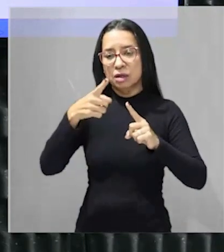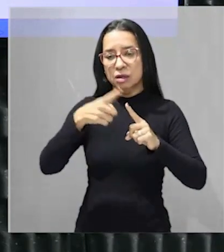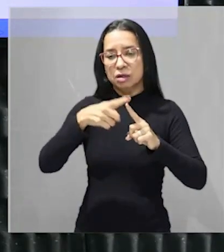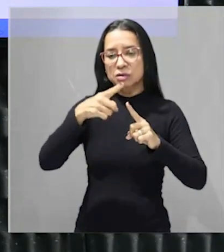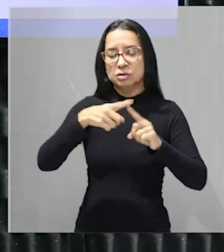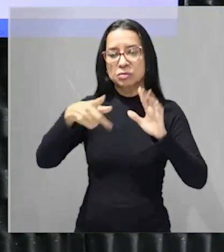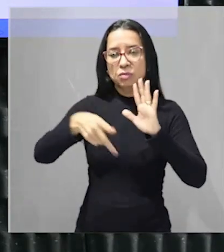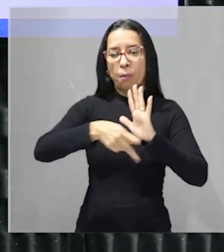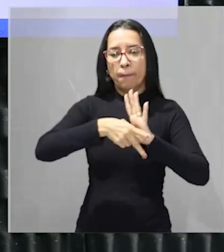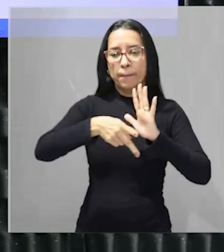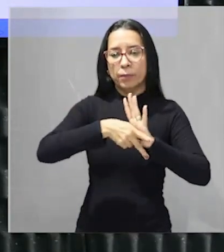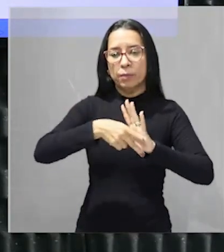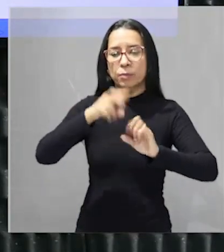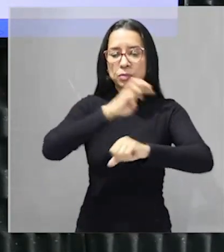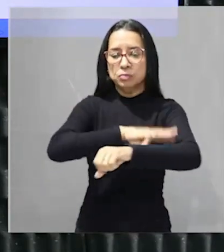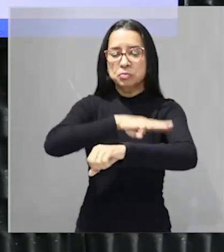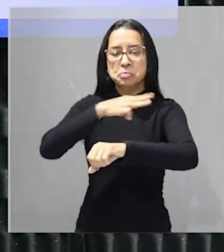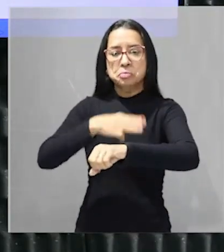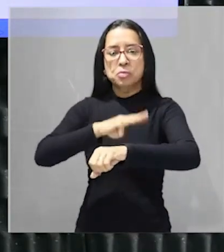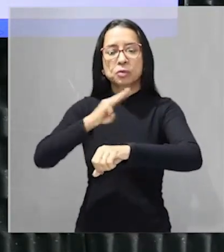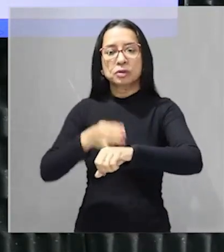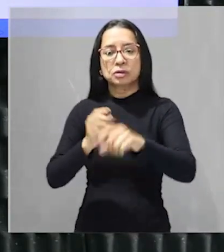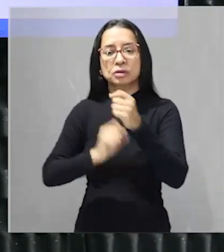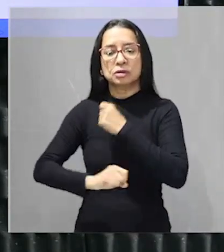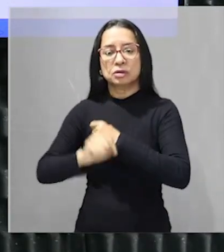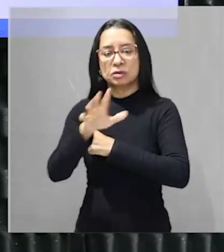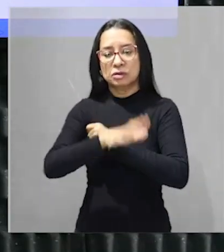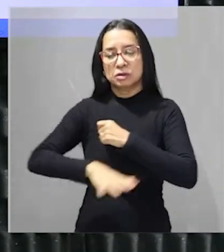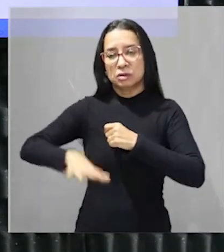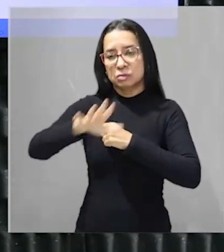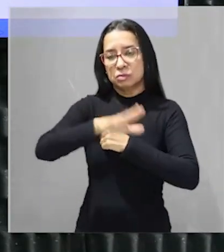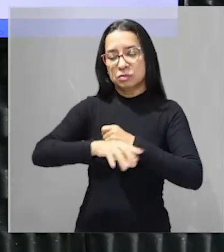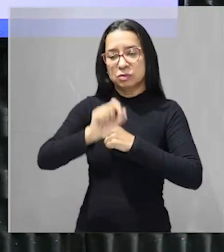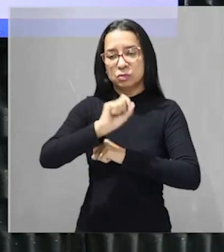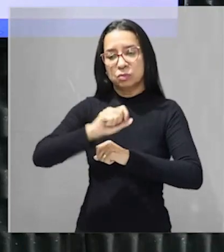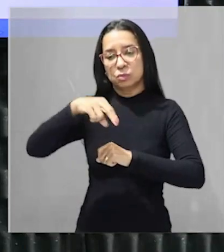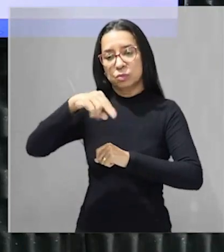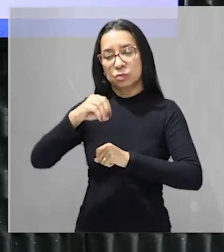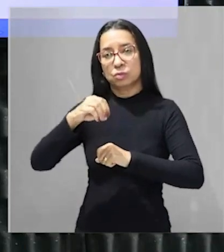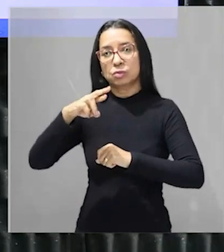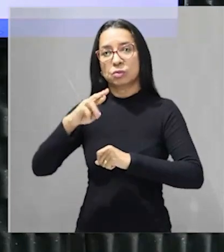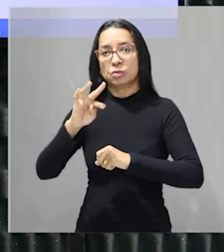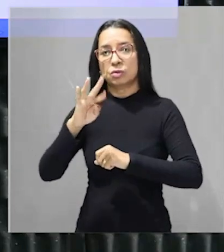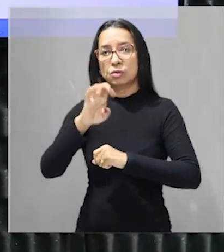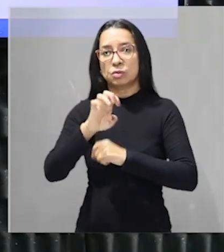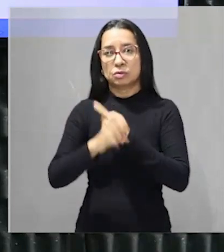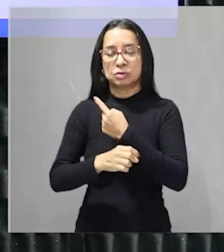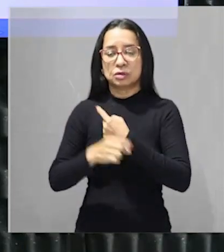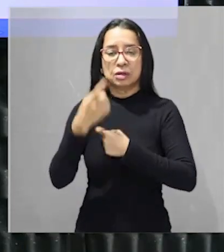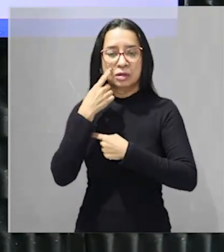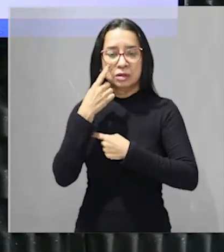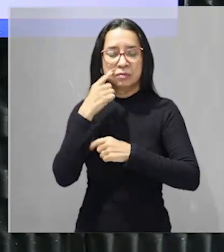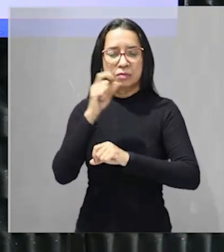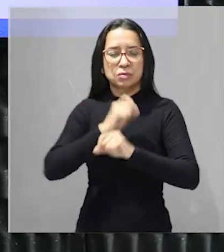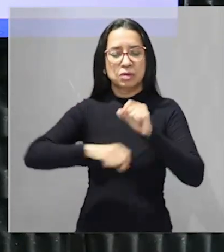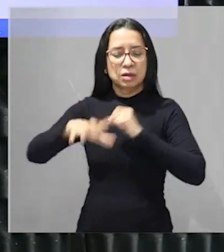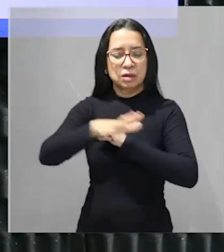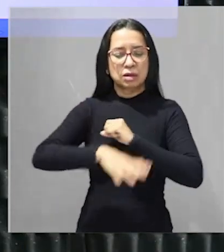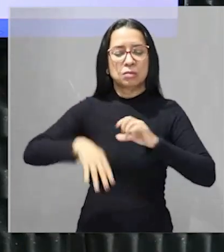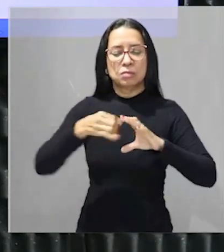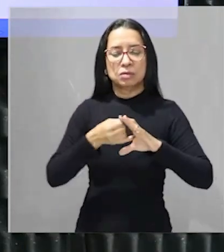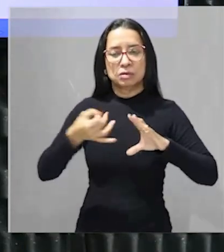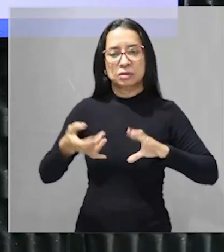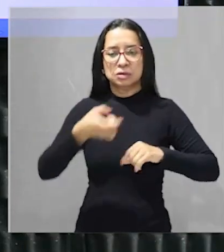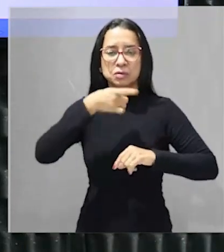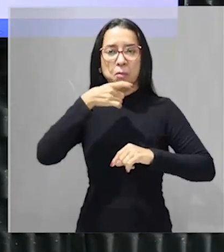tem áreas ali de montanhas normalmente provavelmente ali de uma região do hemisfério norte ali da região por exemplo de Tundra mas tu vê ali campos característica